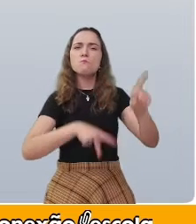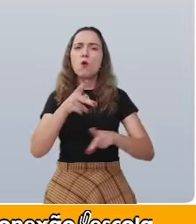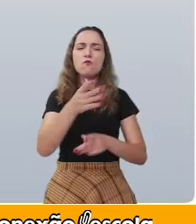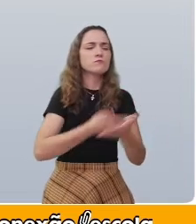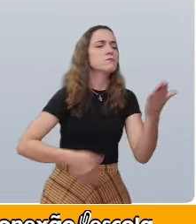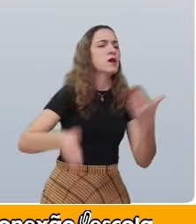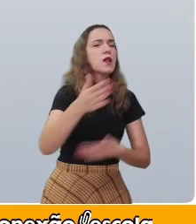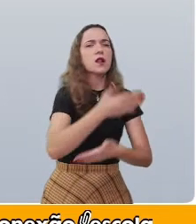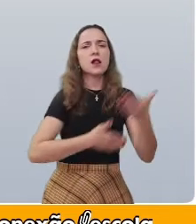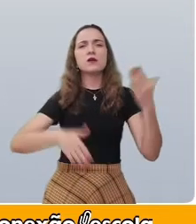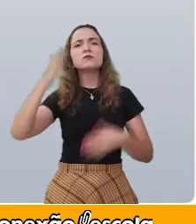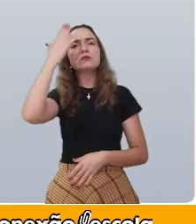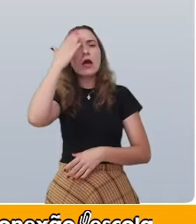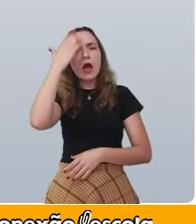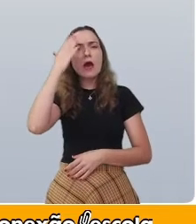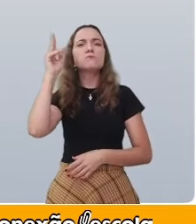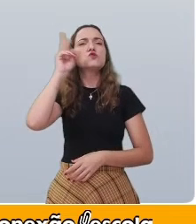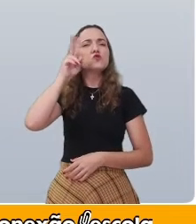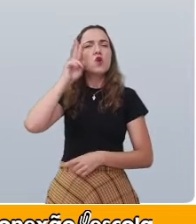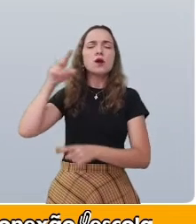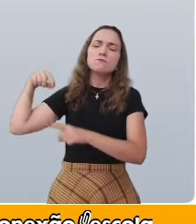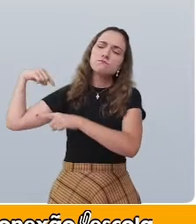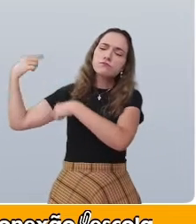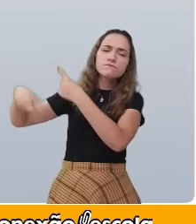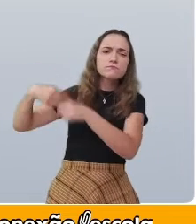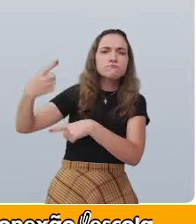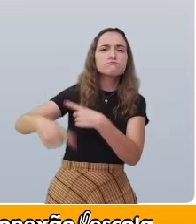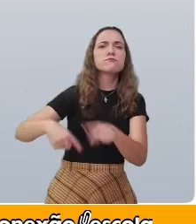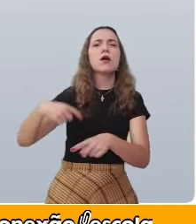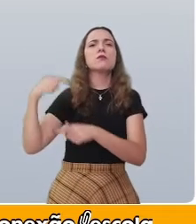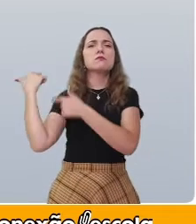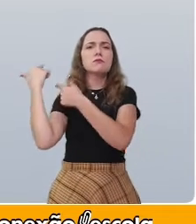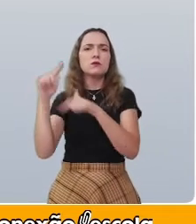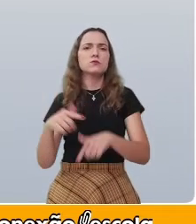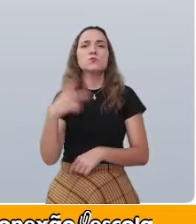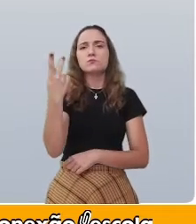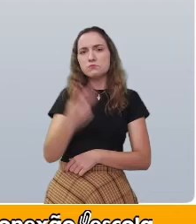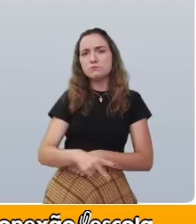e da história das tradições populares do Brasil.